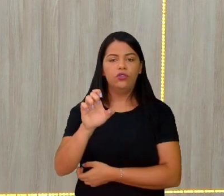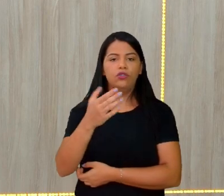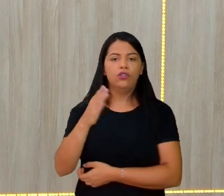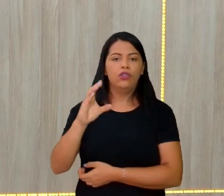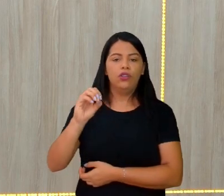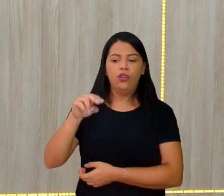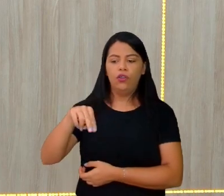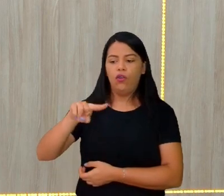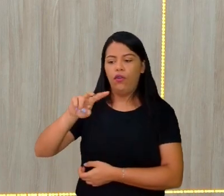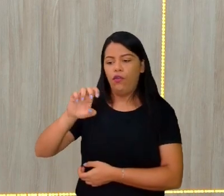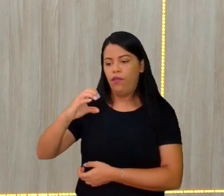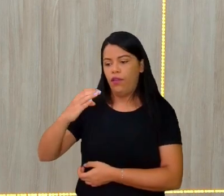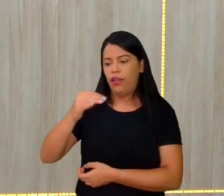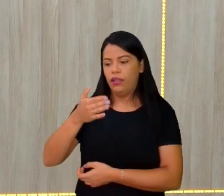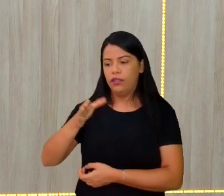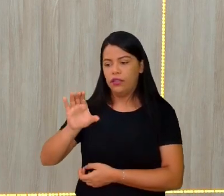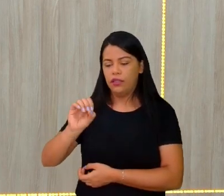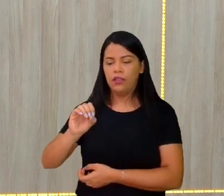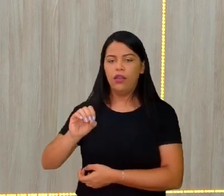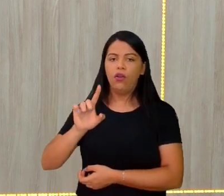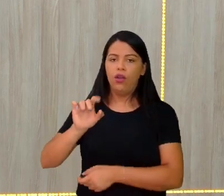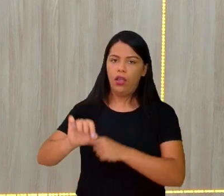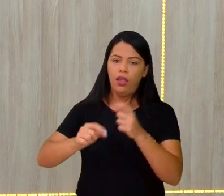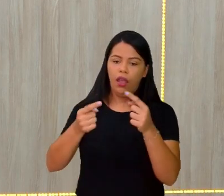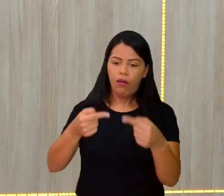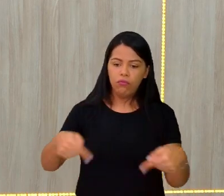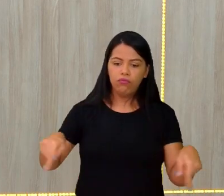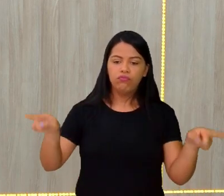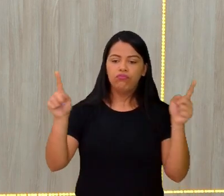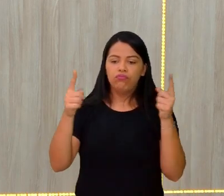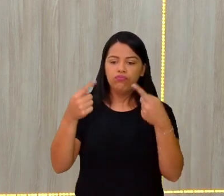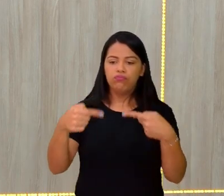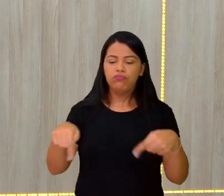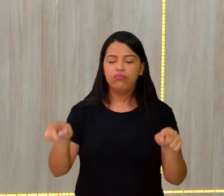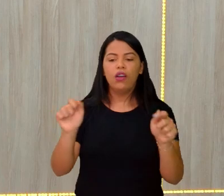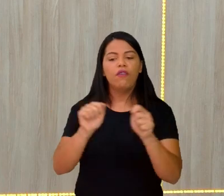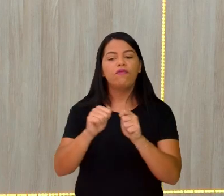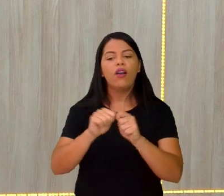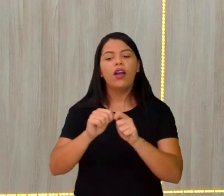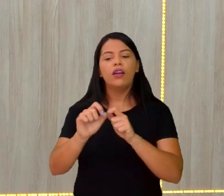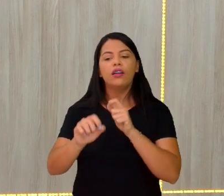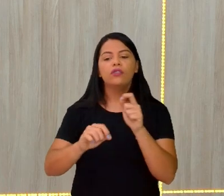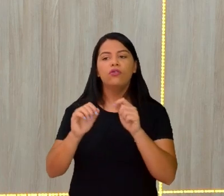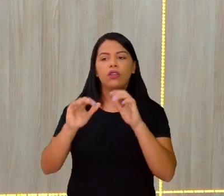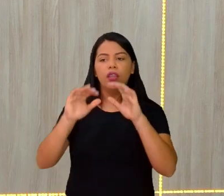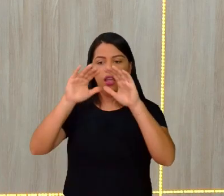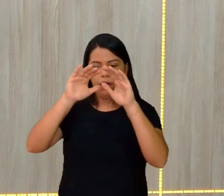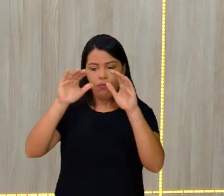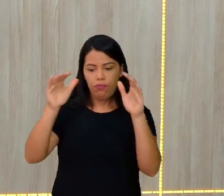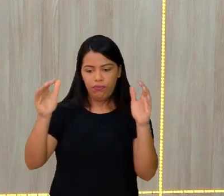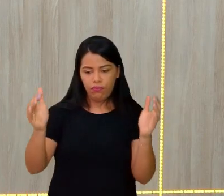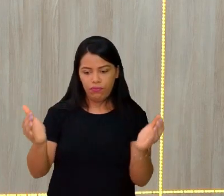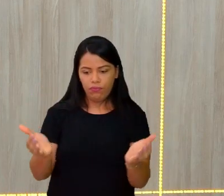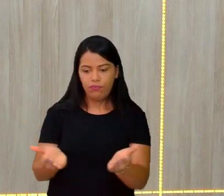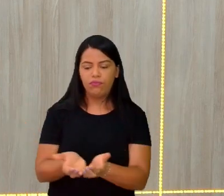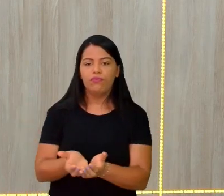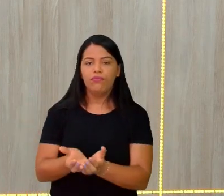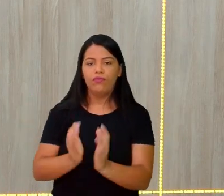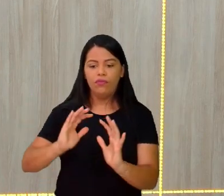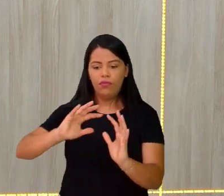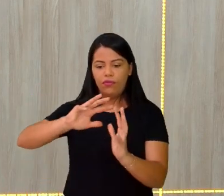fazendo no manto terrestre faz com que a crosta que está coladinha lá em cima